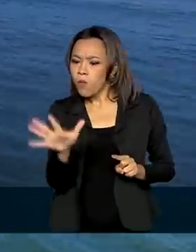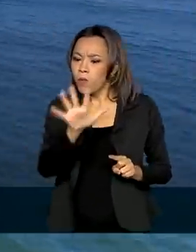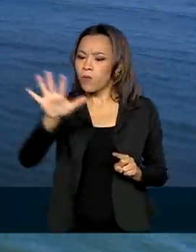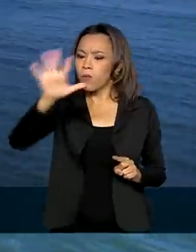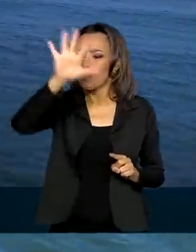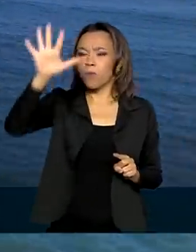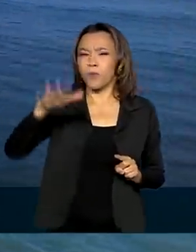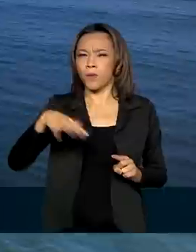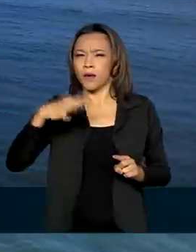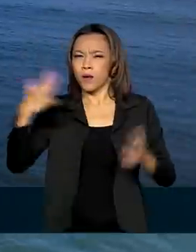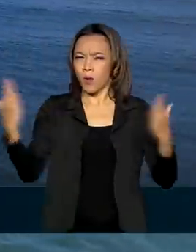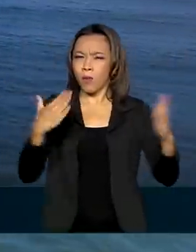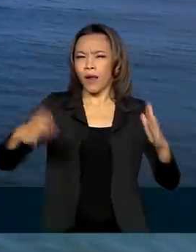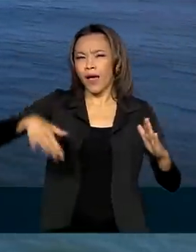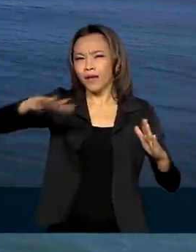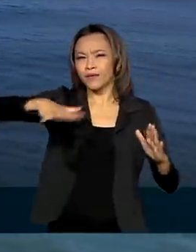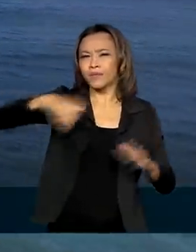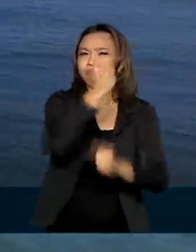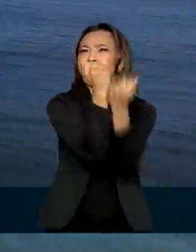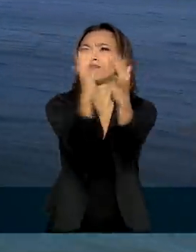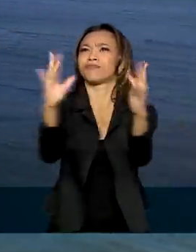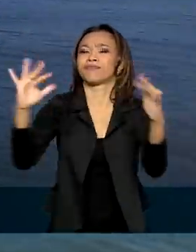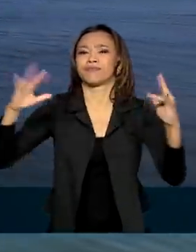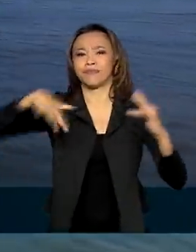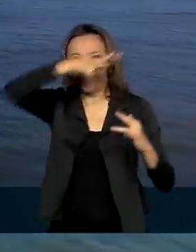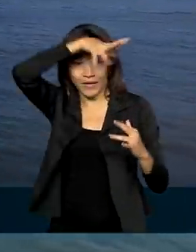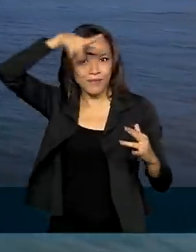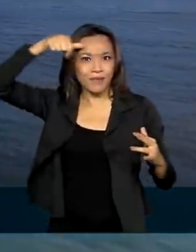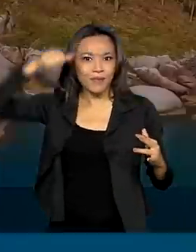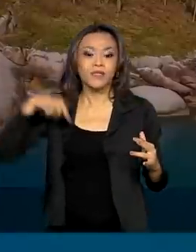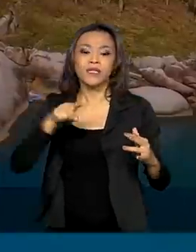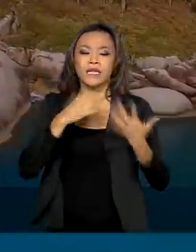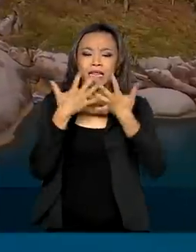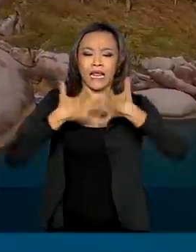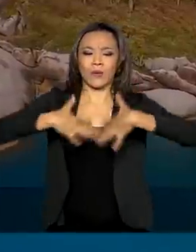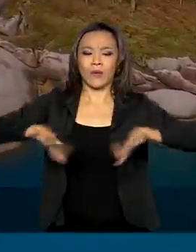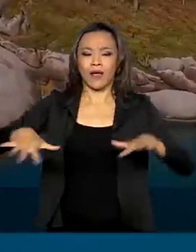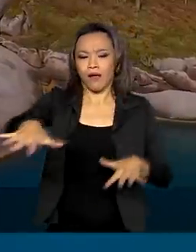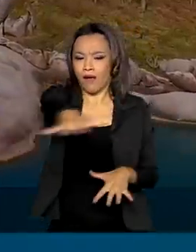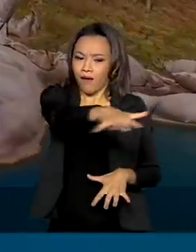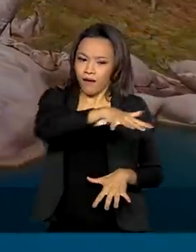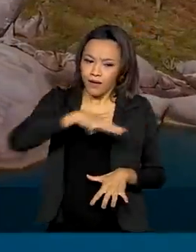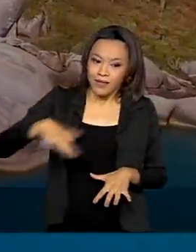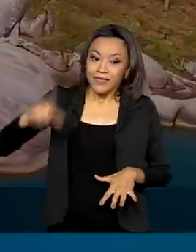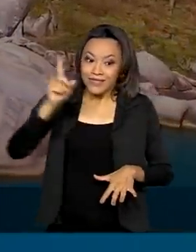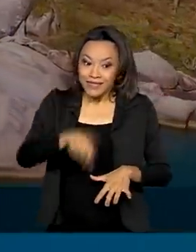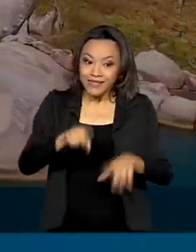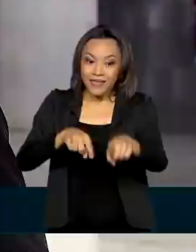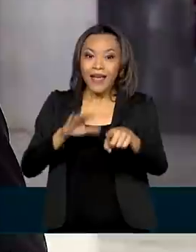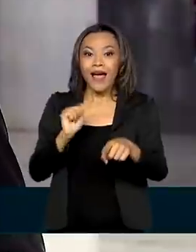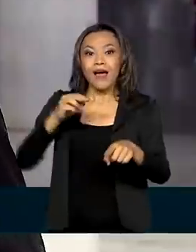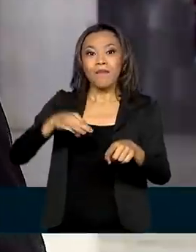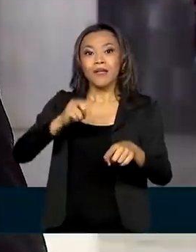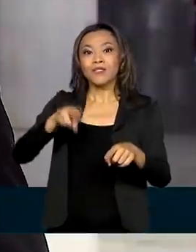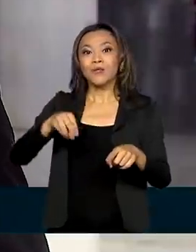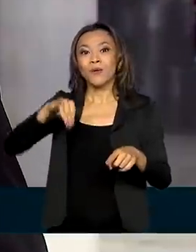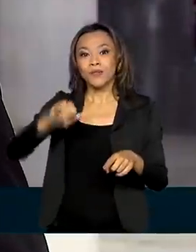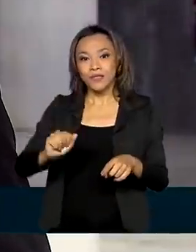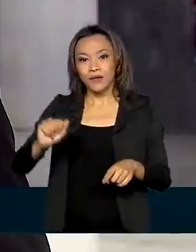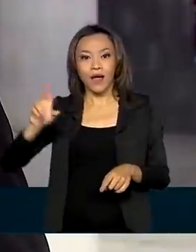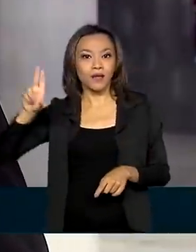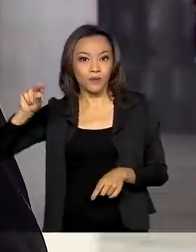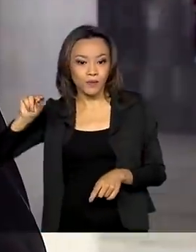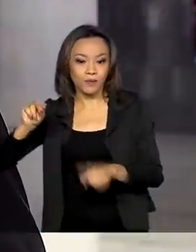amazônica. Por isso, e devido também à biodiversidade e recursos naturais, ela é chamada de Amazônia Azul. O decreto